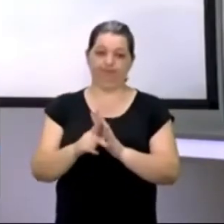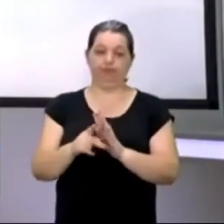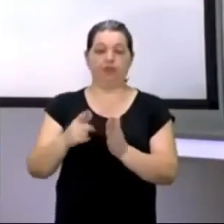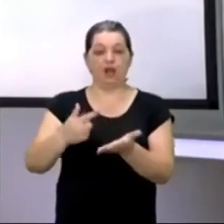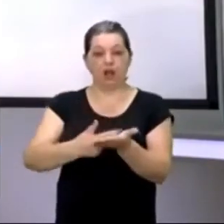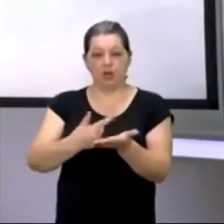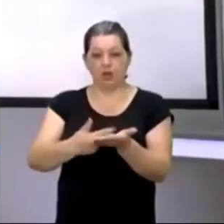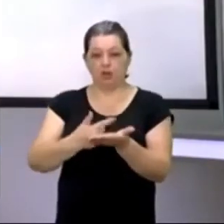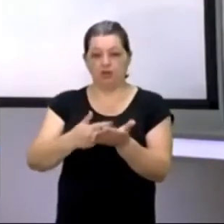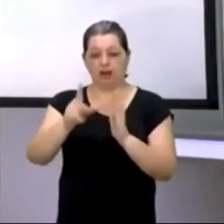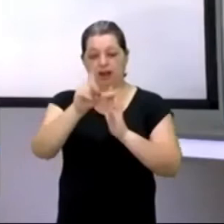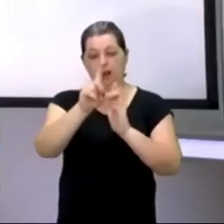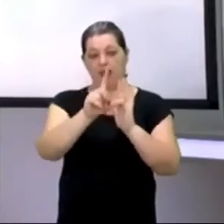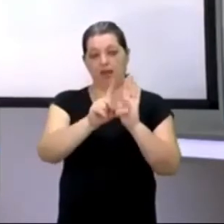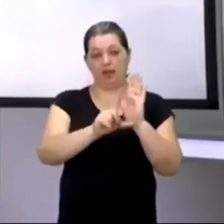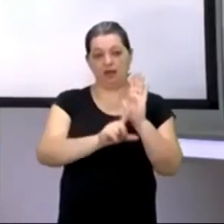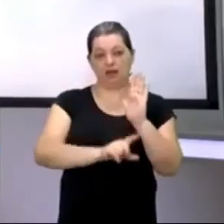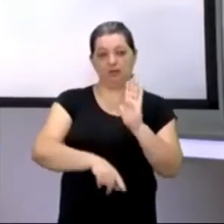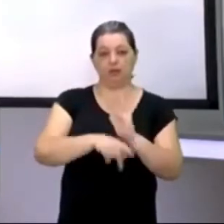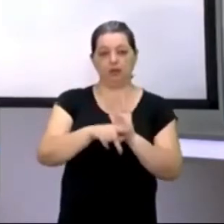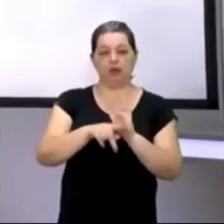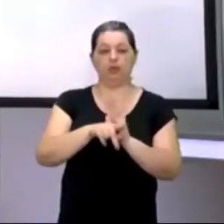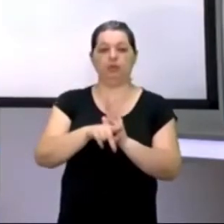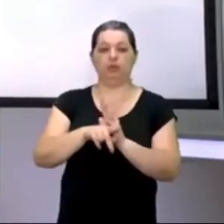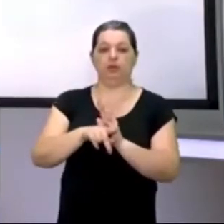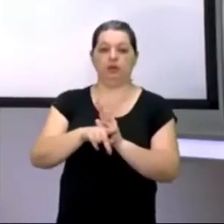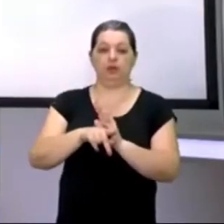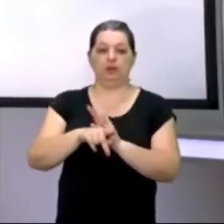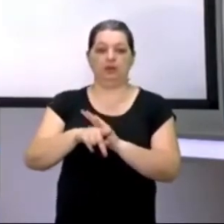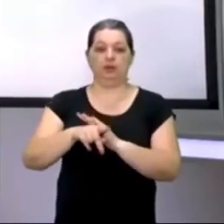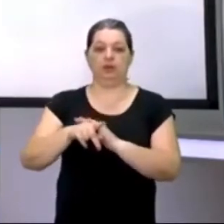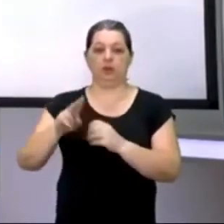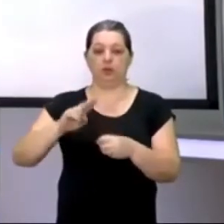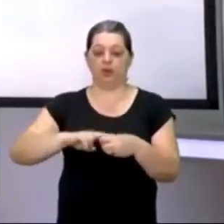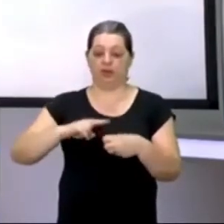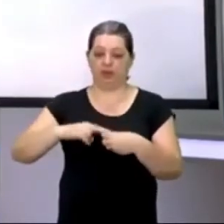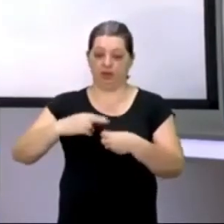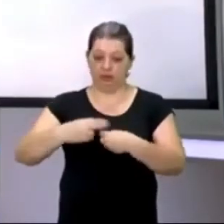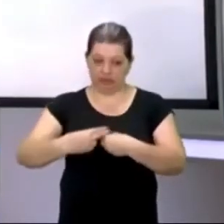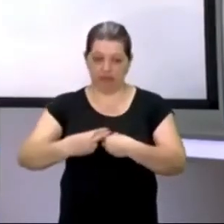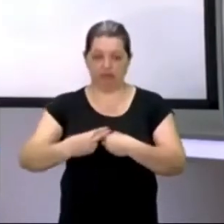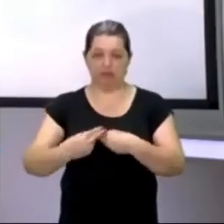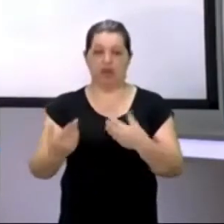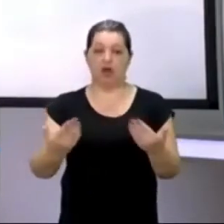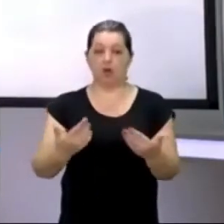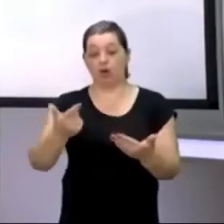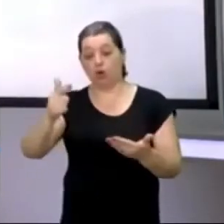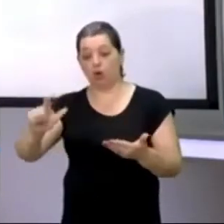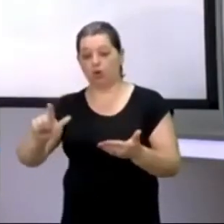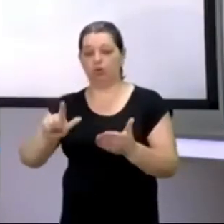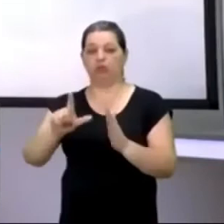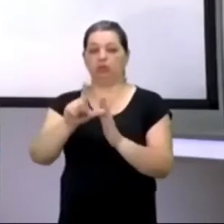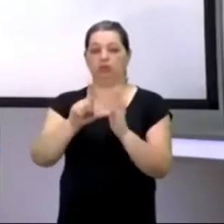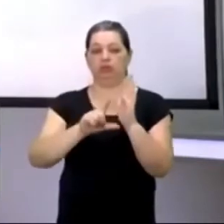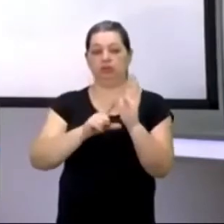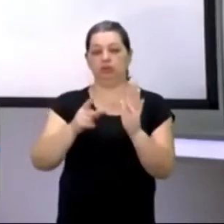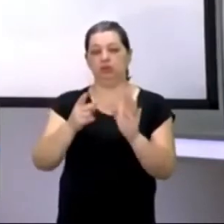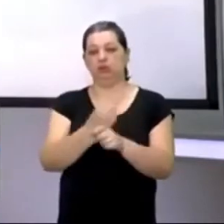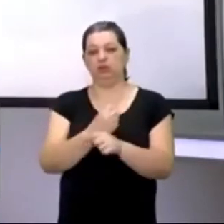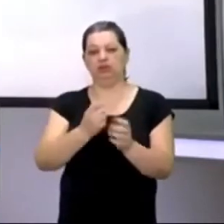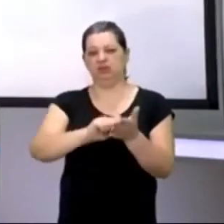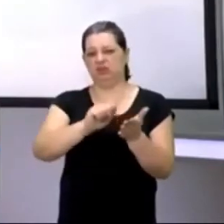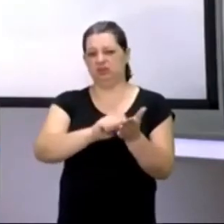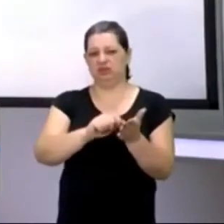um livro de uma lista, da Unicamp, que foi um texto escrito em 1500, e trazendo um outro agora, de outra lista, que foi escrito em 2010,